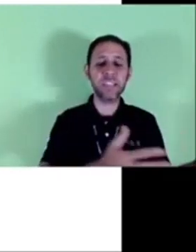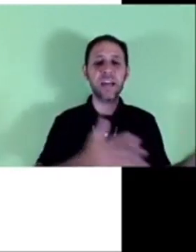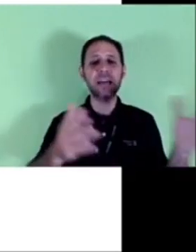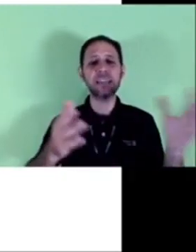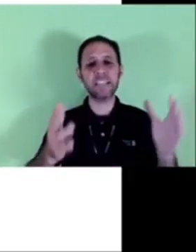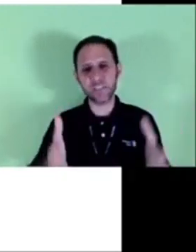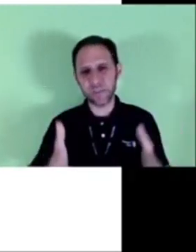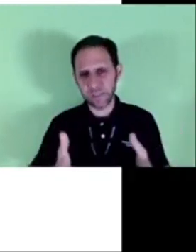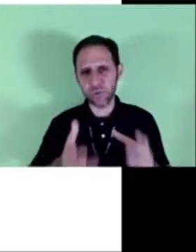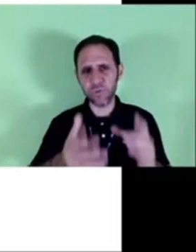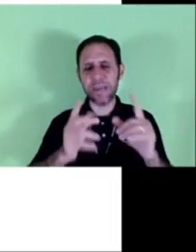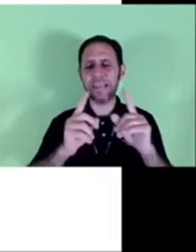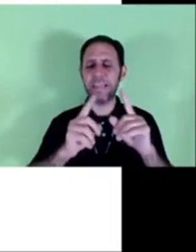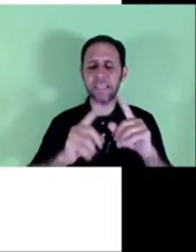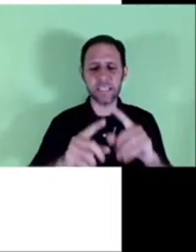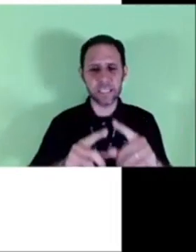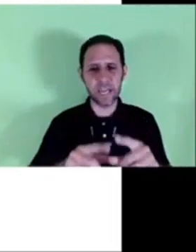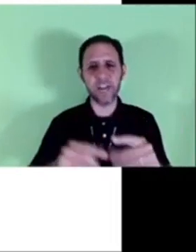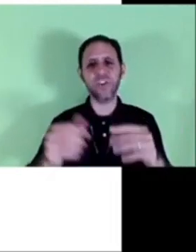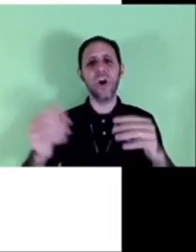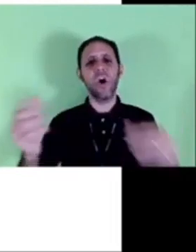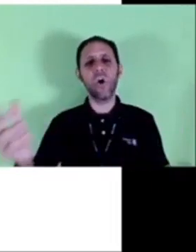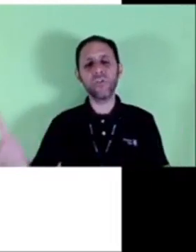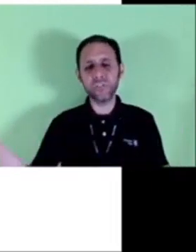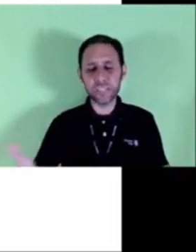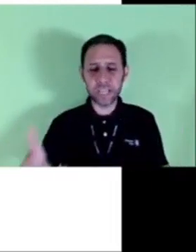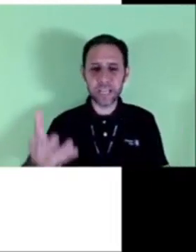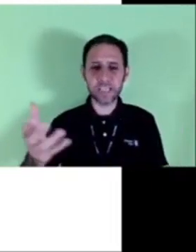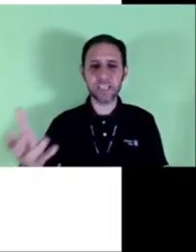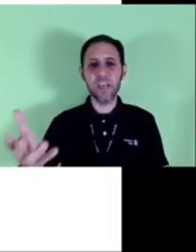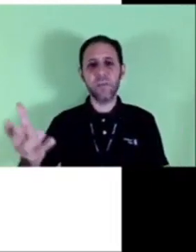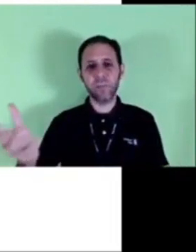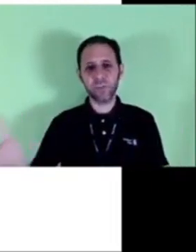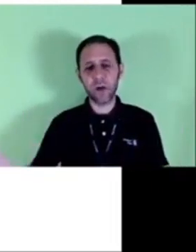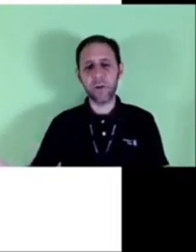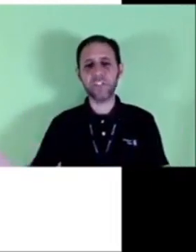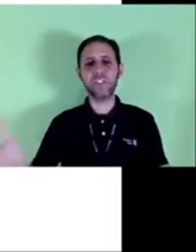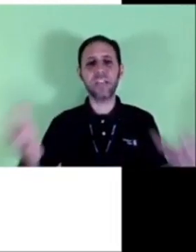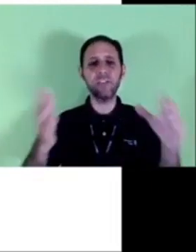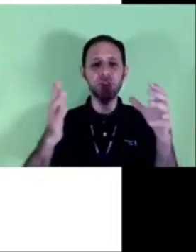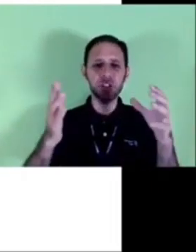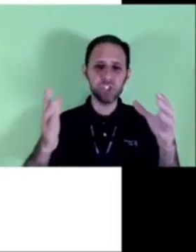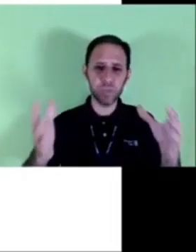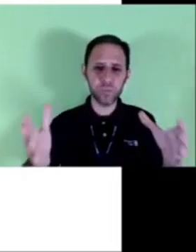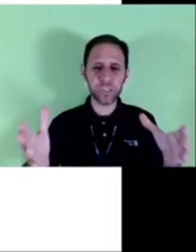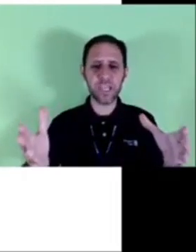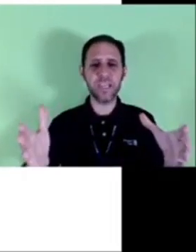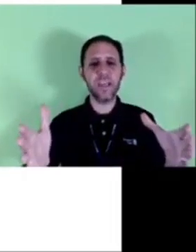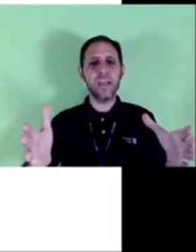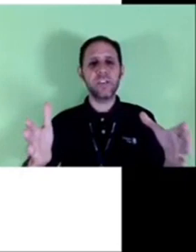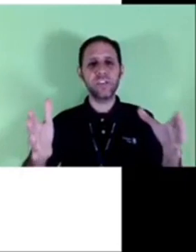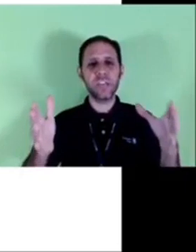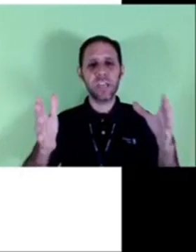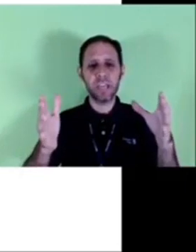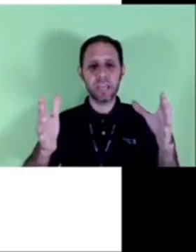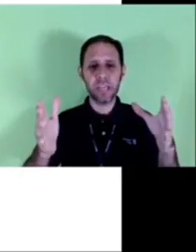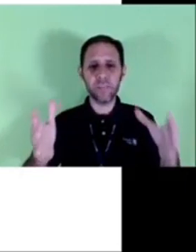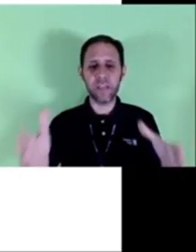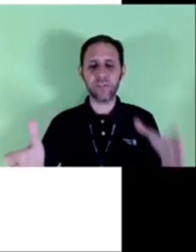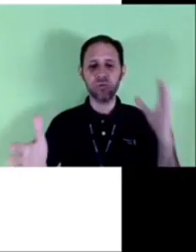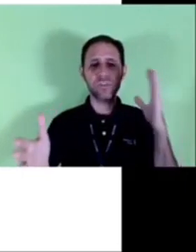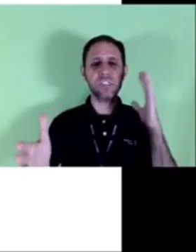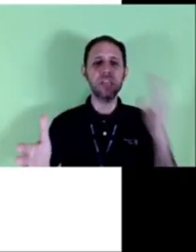solicita a satisfação de uma necessidade ou de um interesse pessoal a gente tem dois tipos aí de